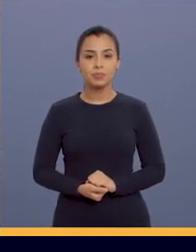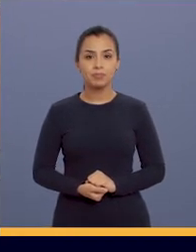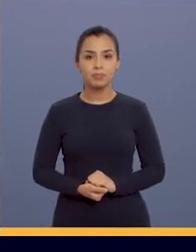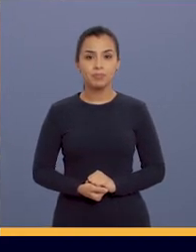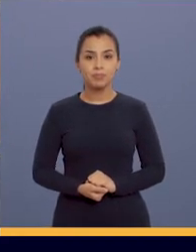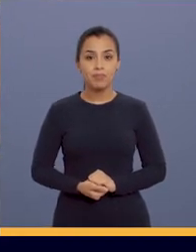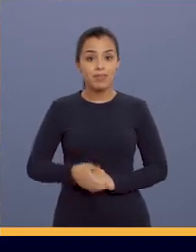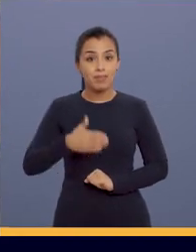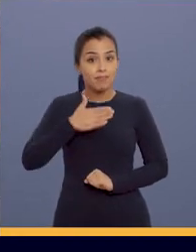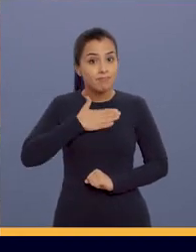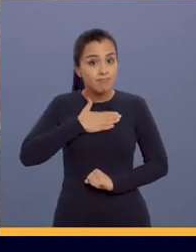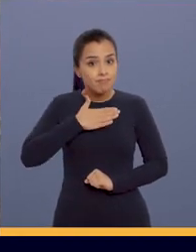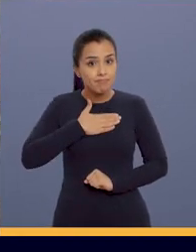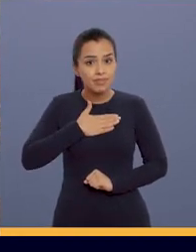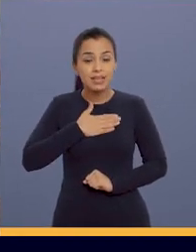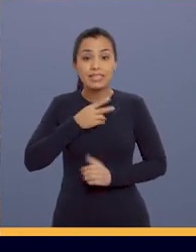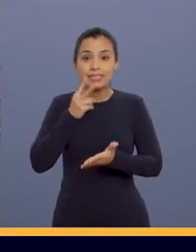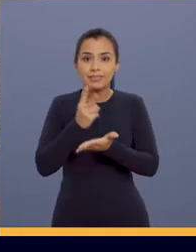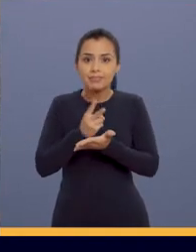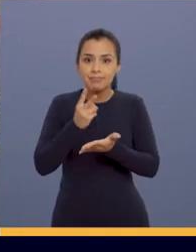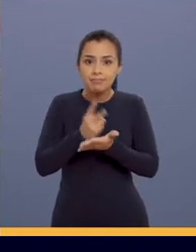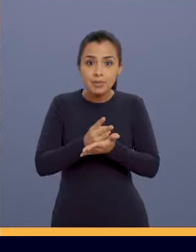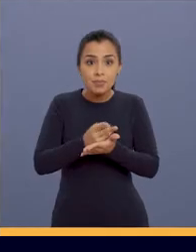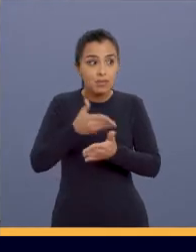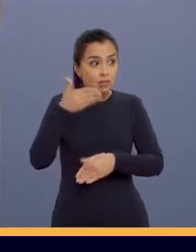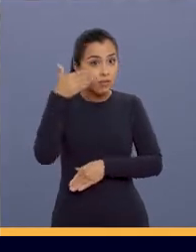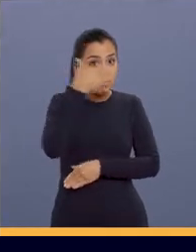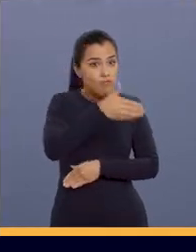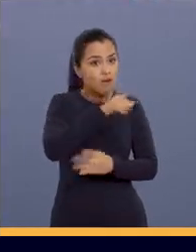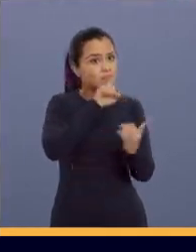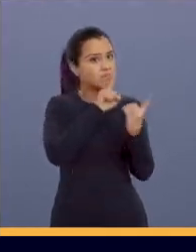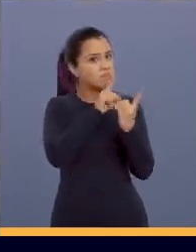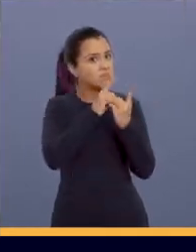Para mim, sempre quando eu vou, sou bem atendida.